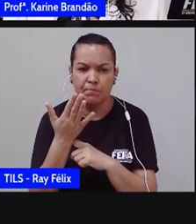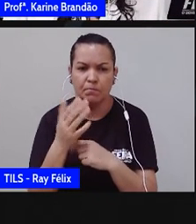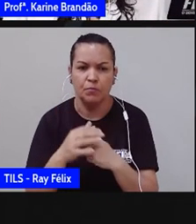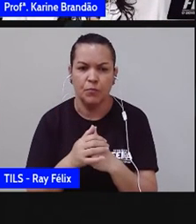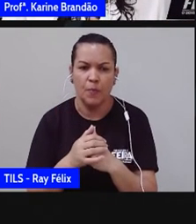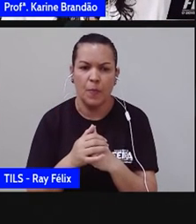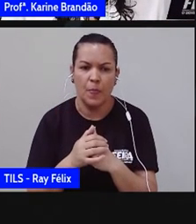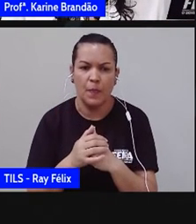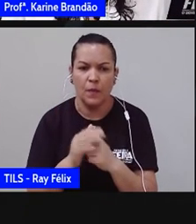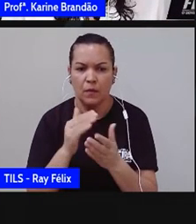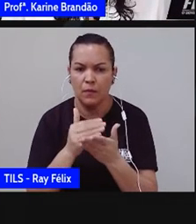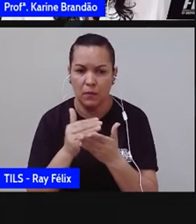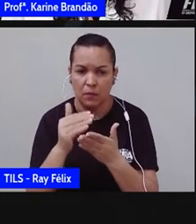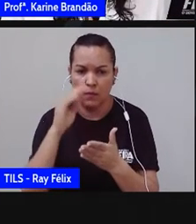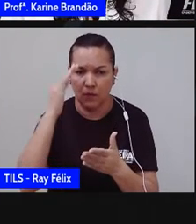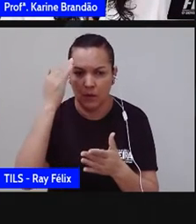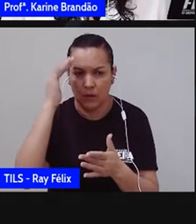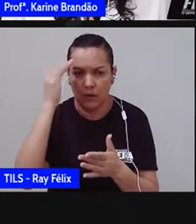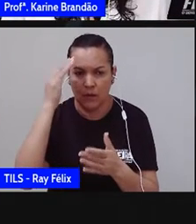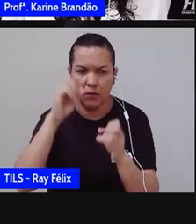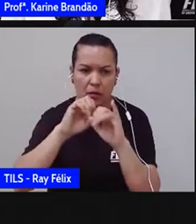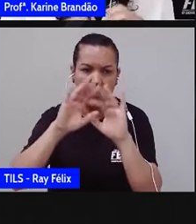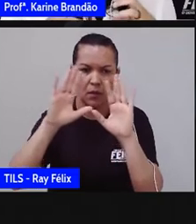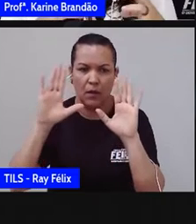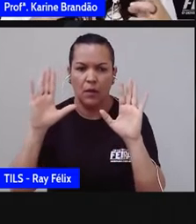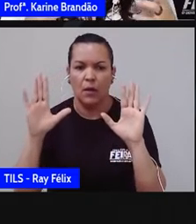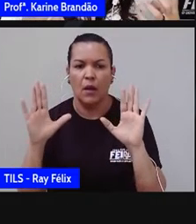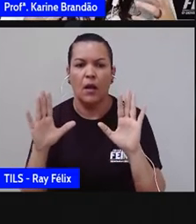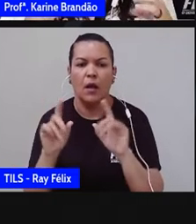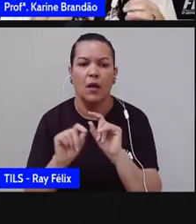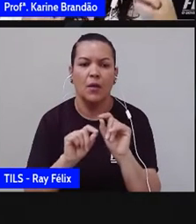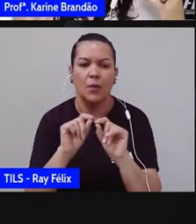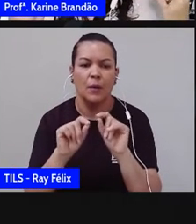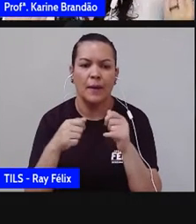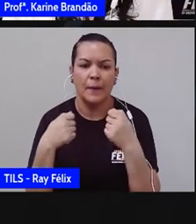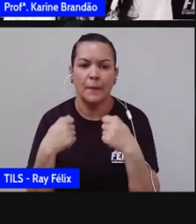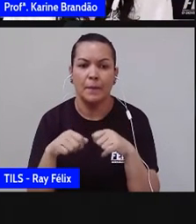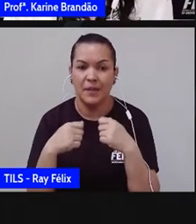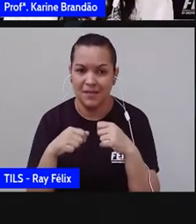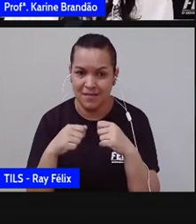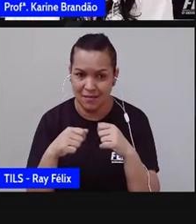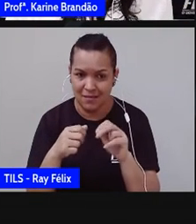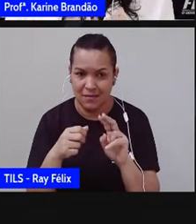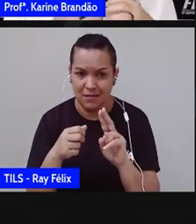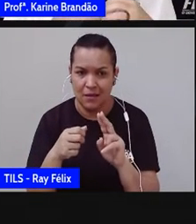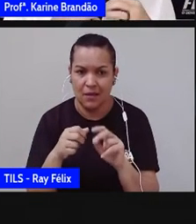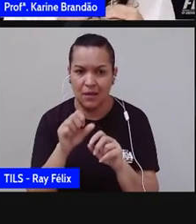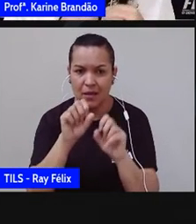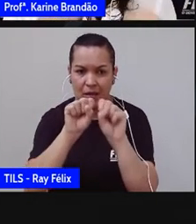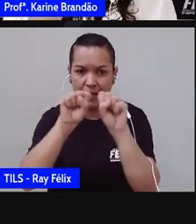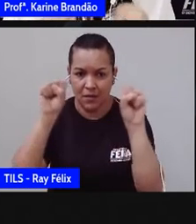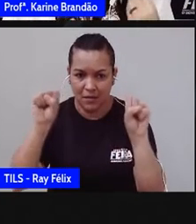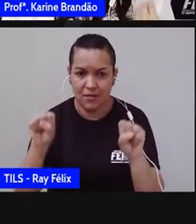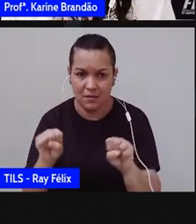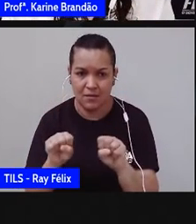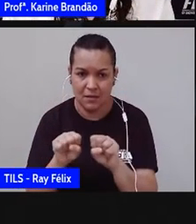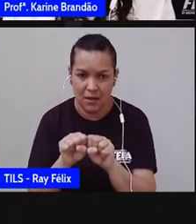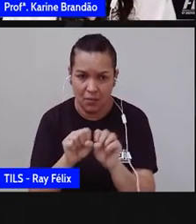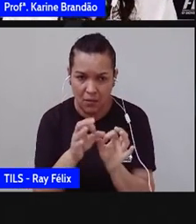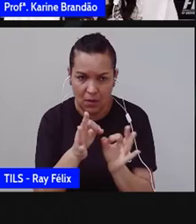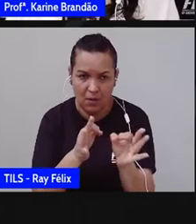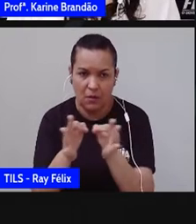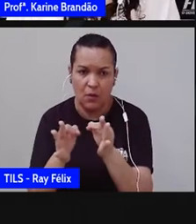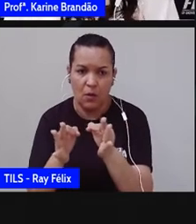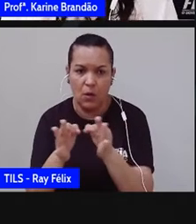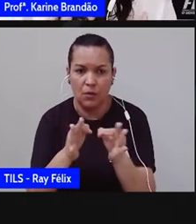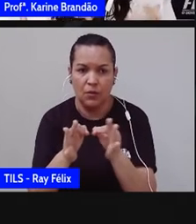A gente começa a entender também que a gente precisa de um sistema, né? Que vai organizar